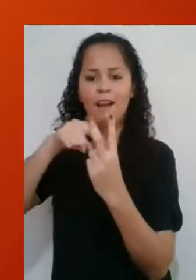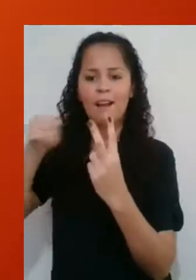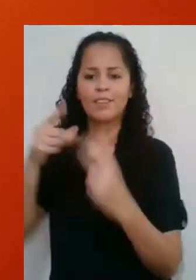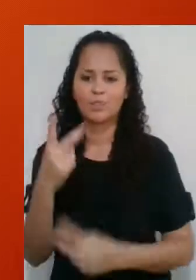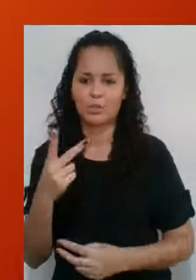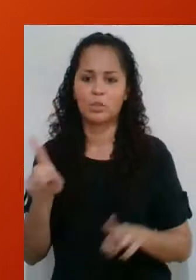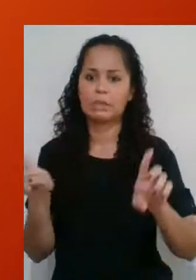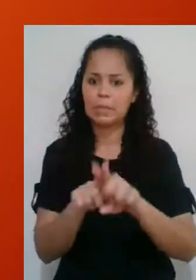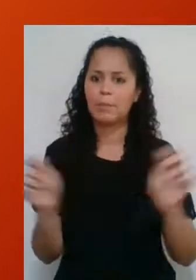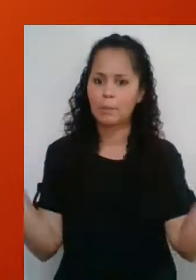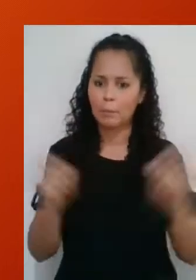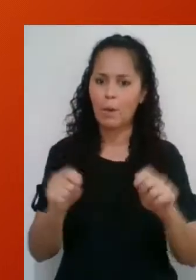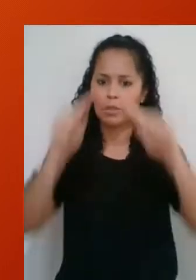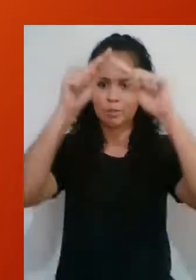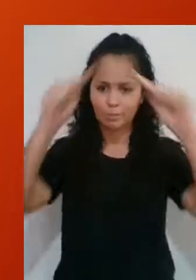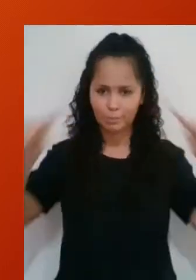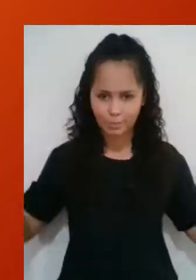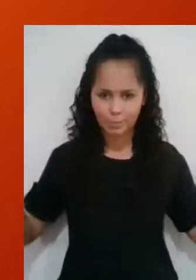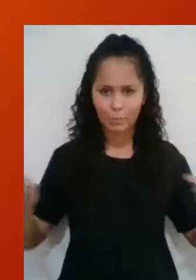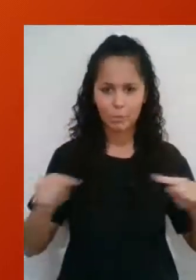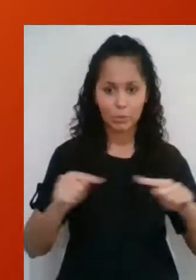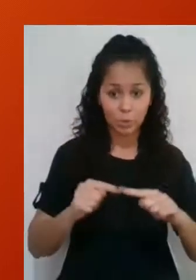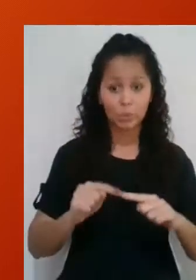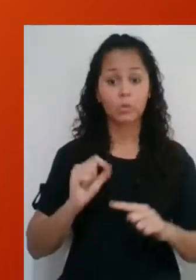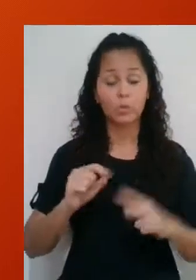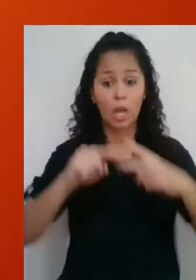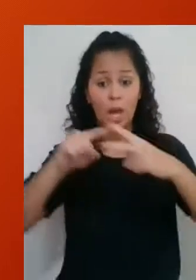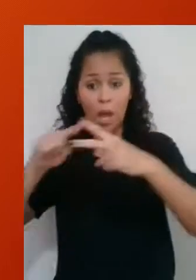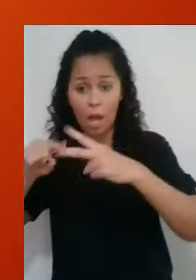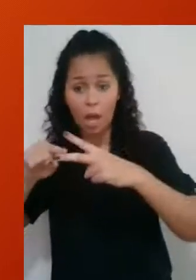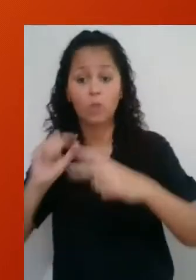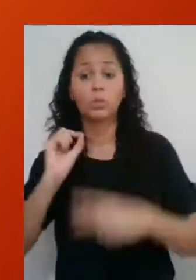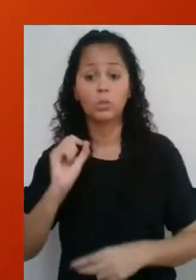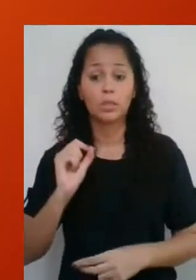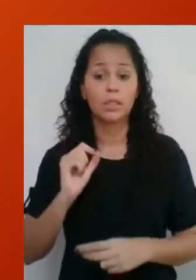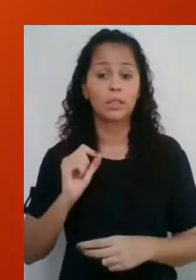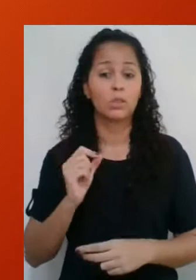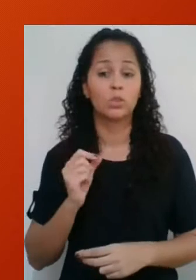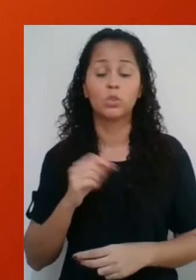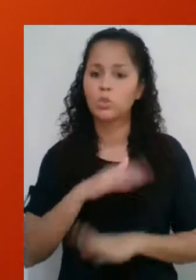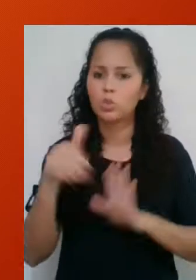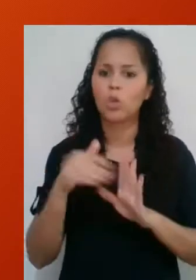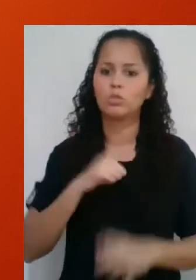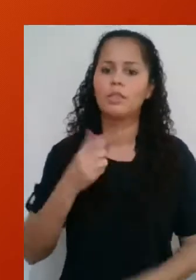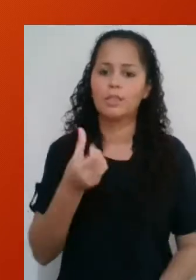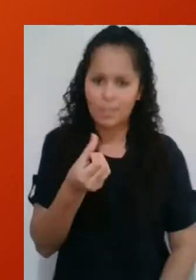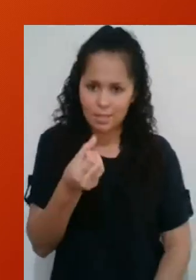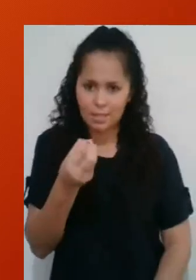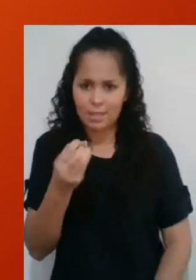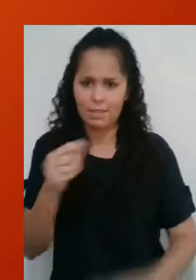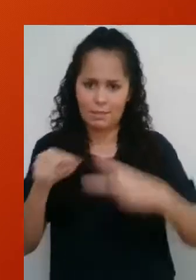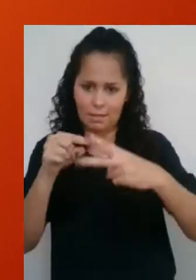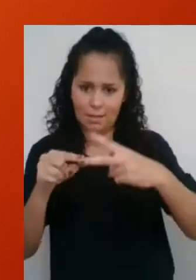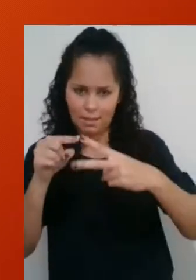Uma outra aplicação se dá sobre triângulos equiláteros. São aqueles triângulos cujos ângulos todos medem 60 graus.